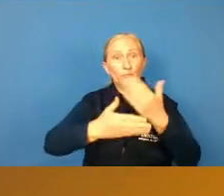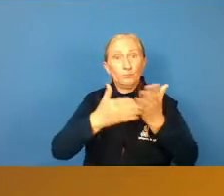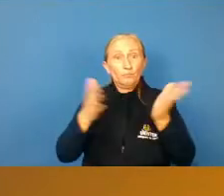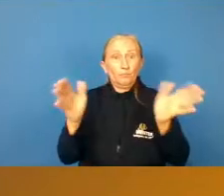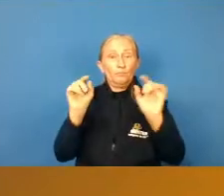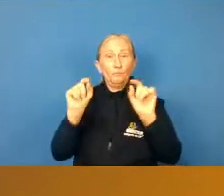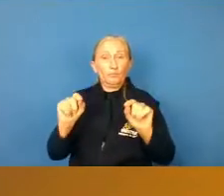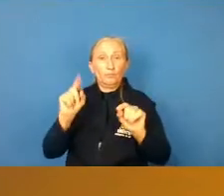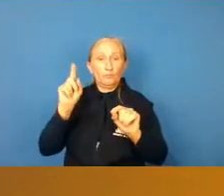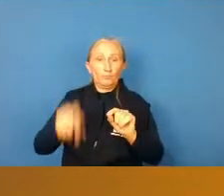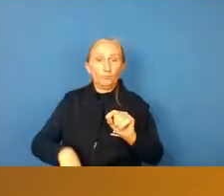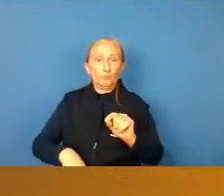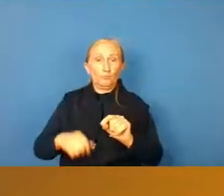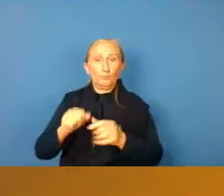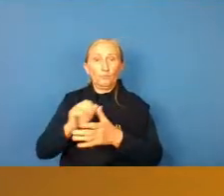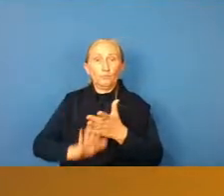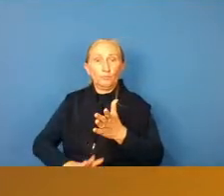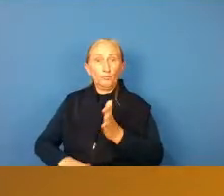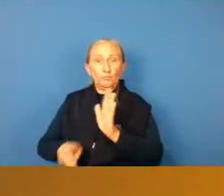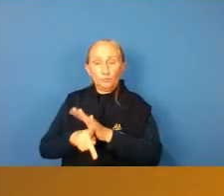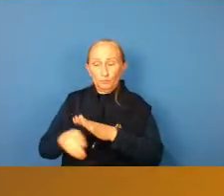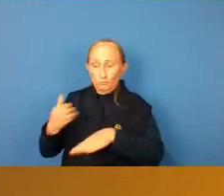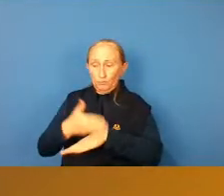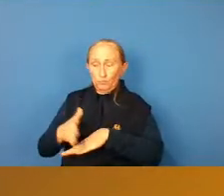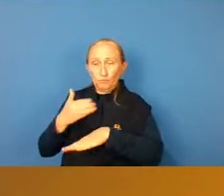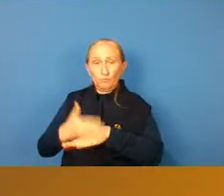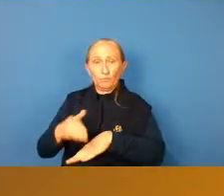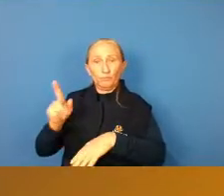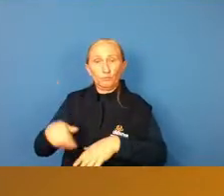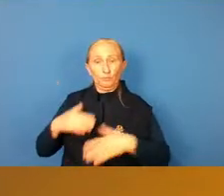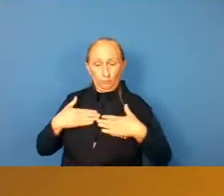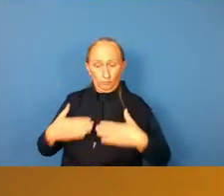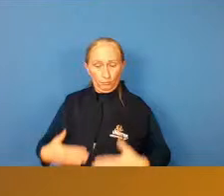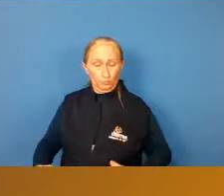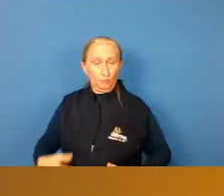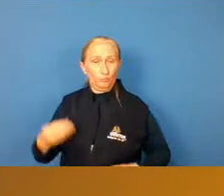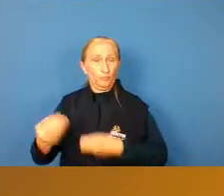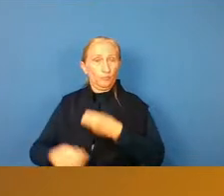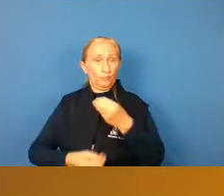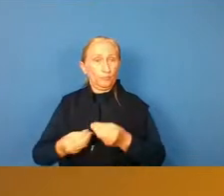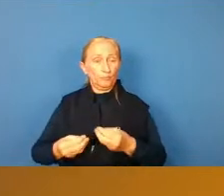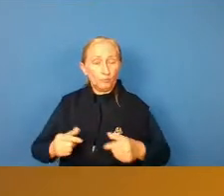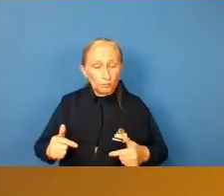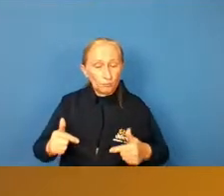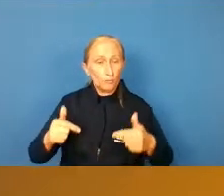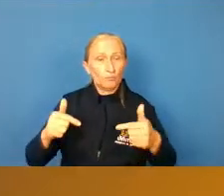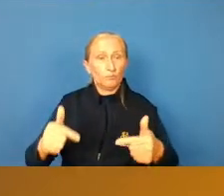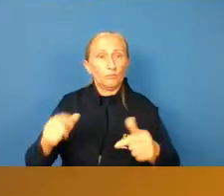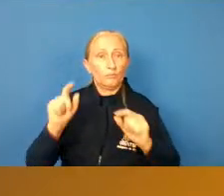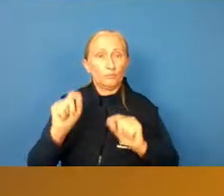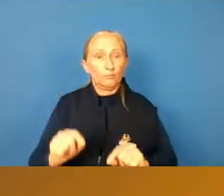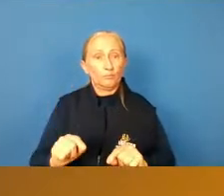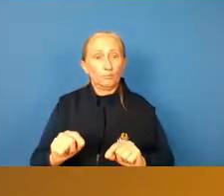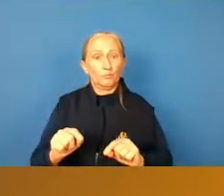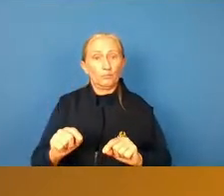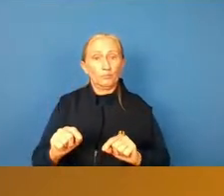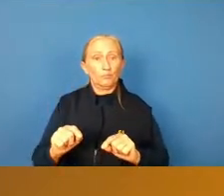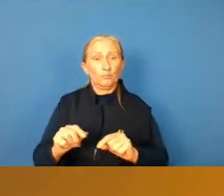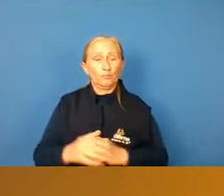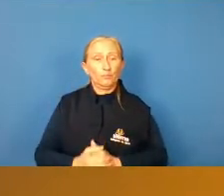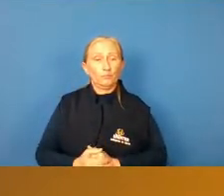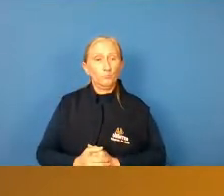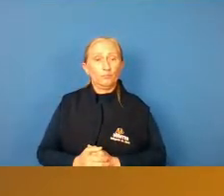isso, né, não só sobre a atividade, a prática da atividade física, como que vai ser empenhada, até, é, é,